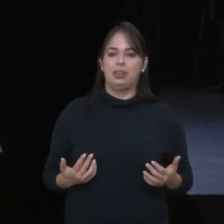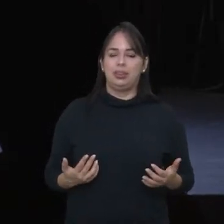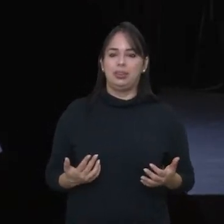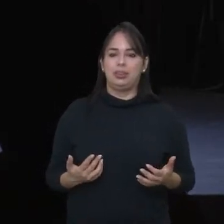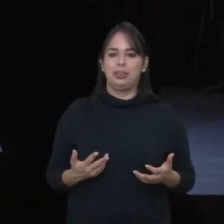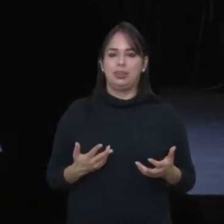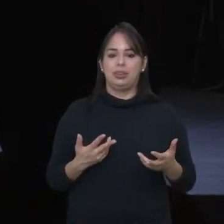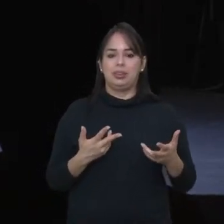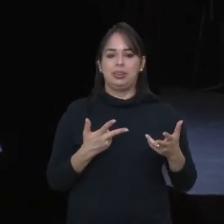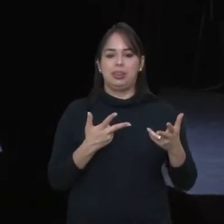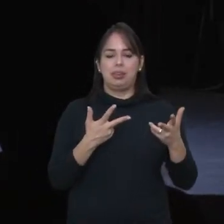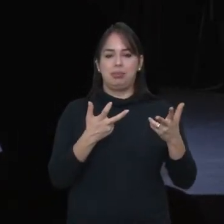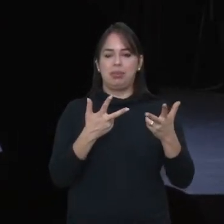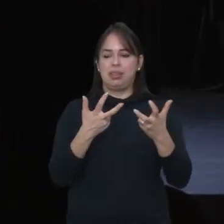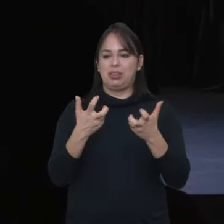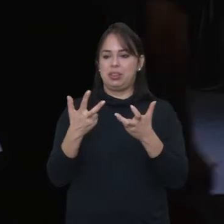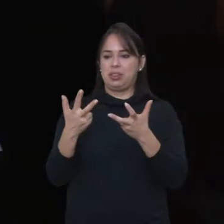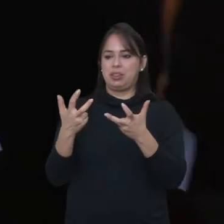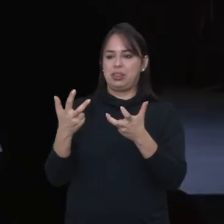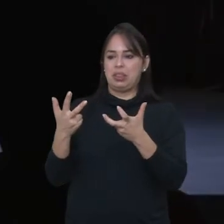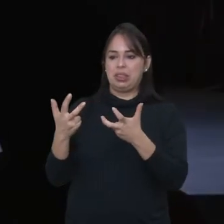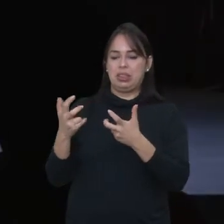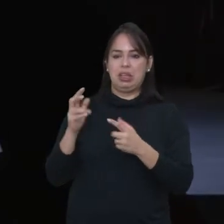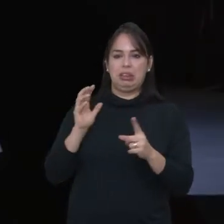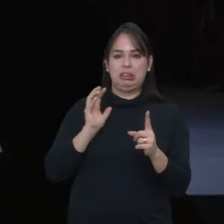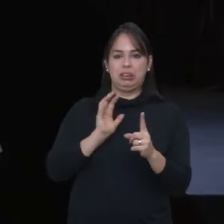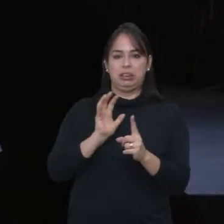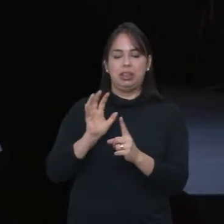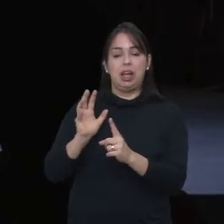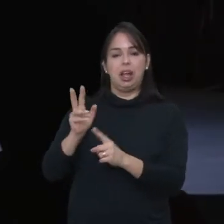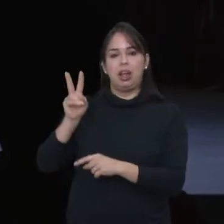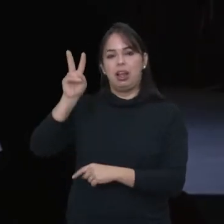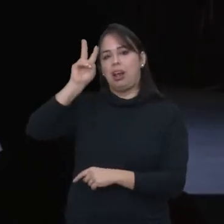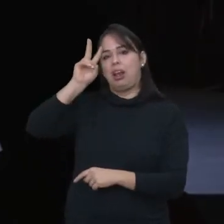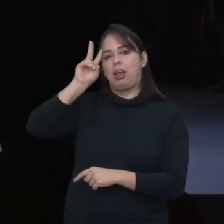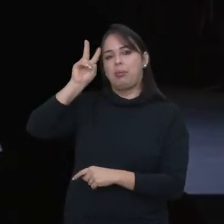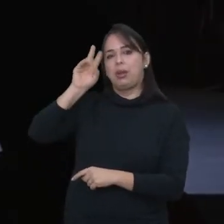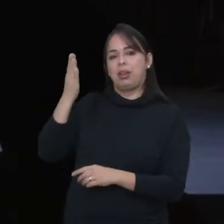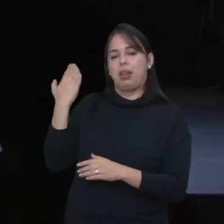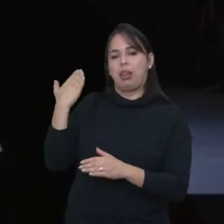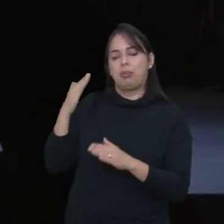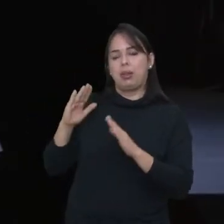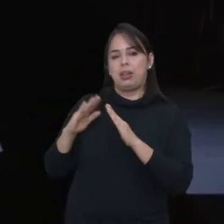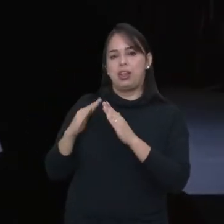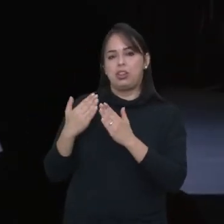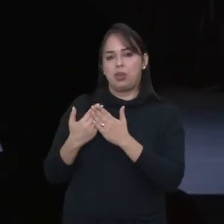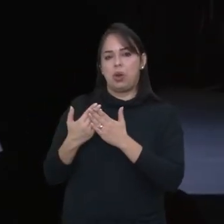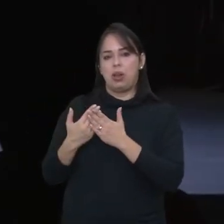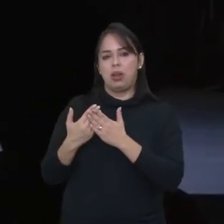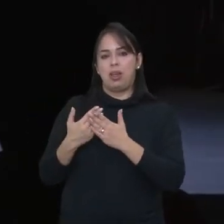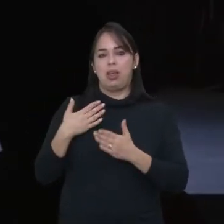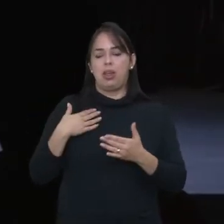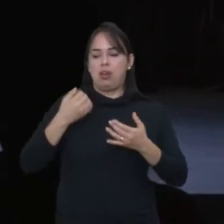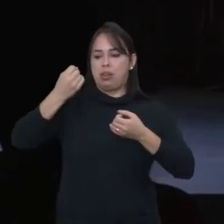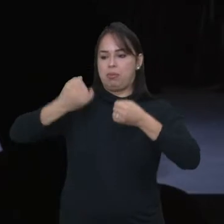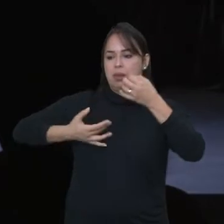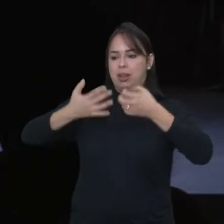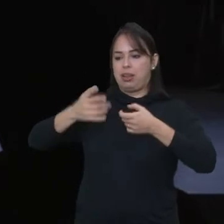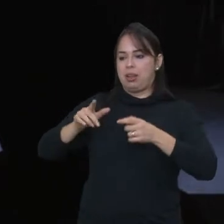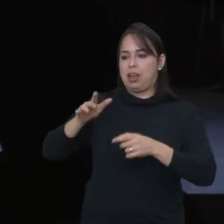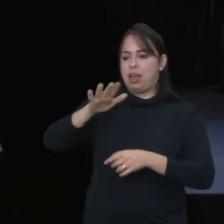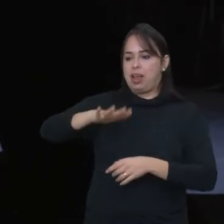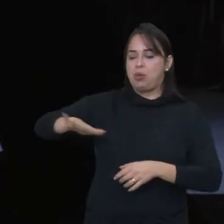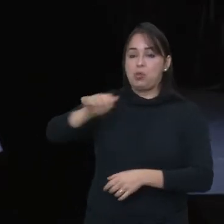Ai, cara Eu percebo esse efeito Que eu tenho nas pessoas, né? Eu lembro uma vez Que eu estava no ensino médio Aí, enquanto eu falava O pessoal dormiu